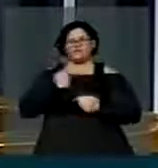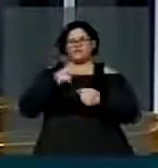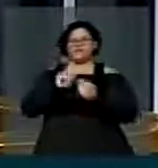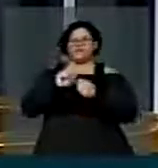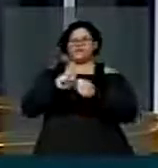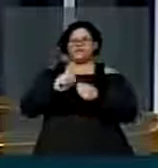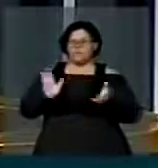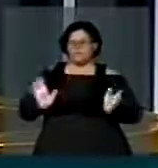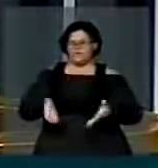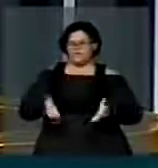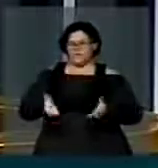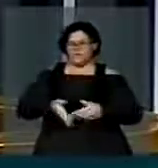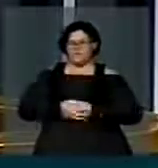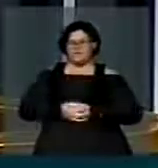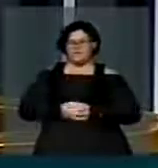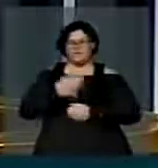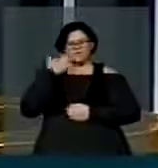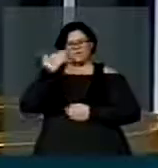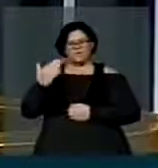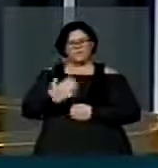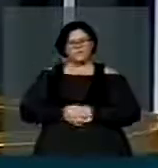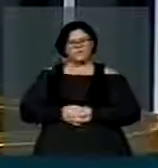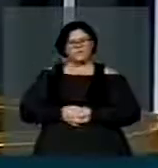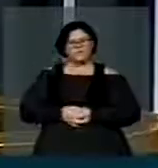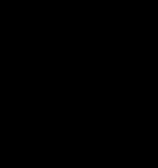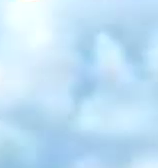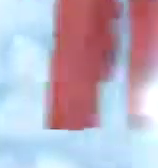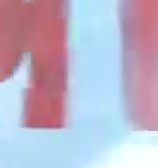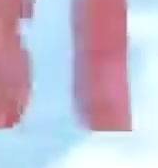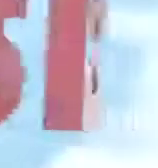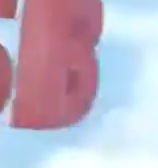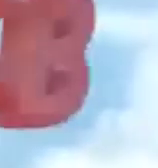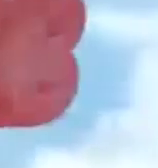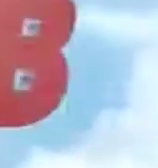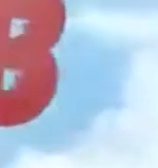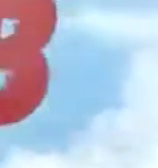nesse momento, nessa tribuna. Muito obrigada. Obrigado.